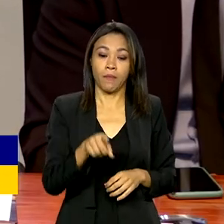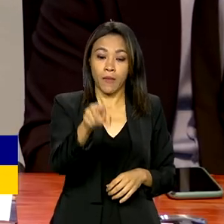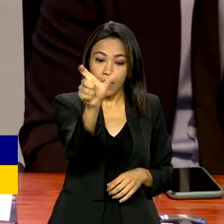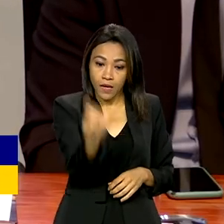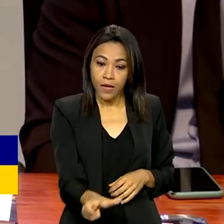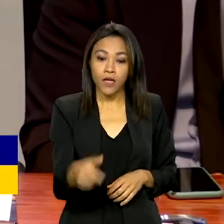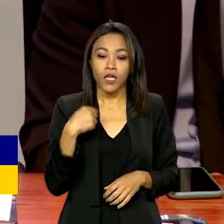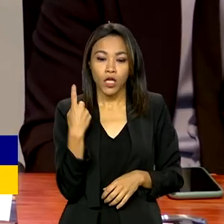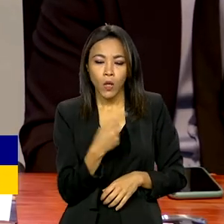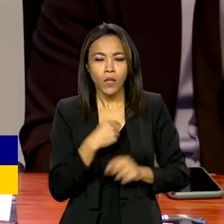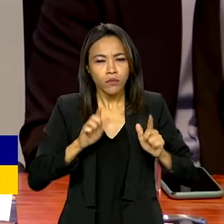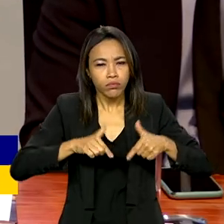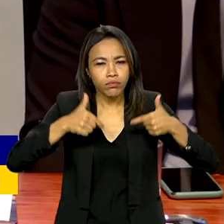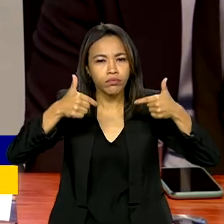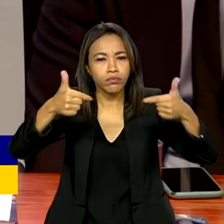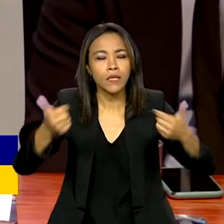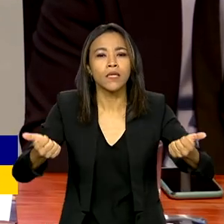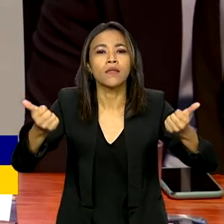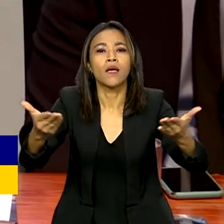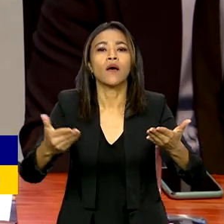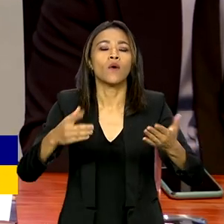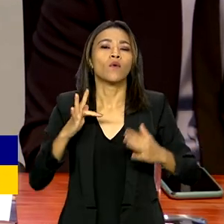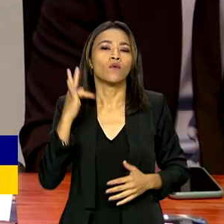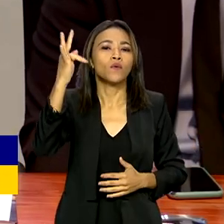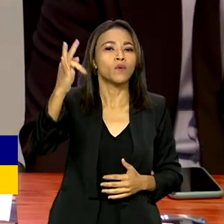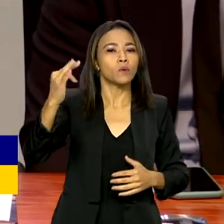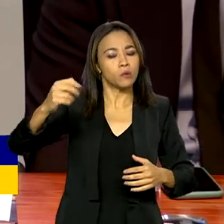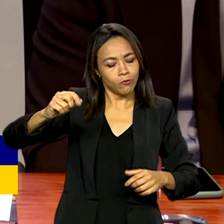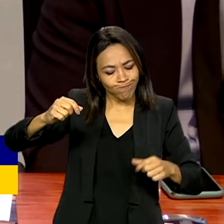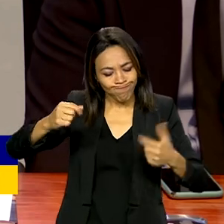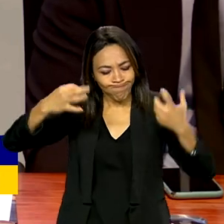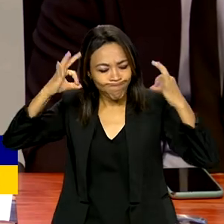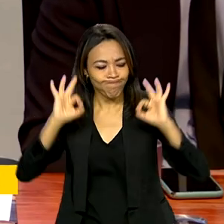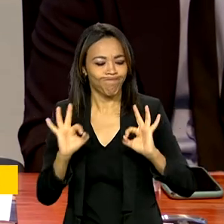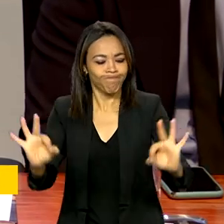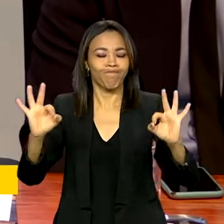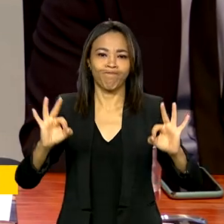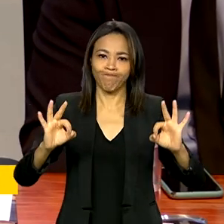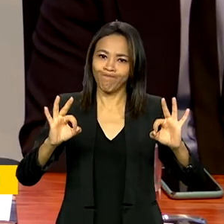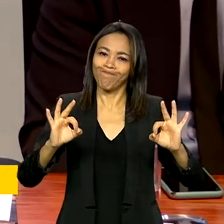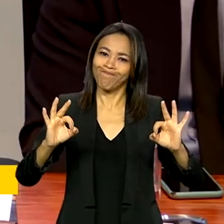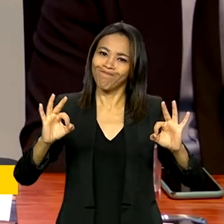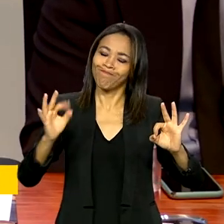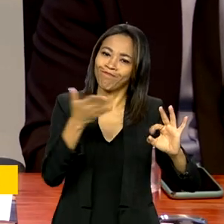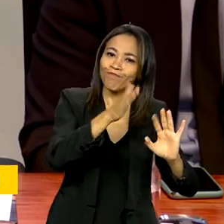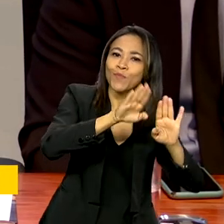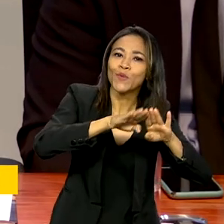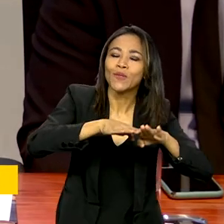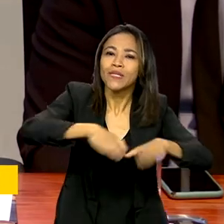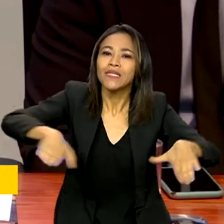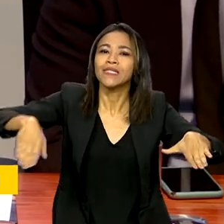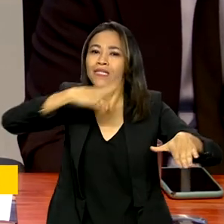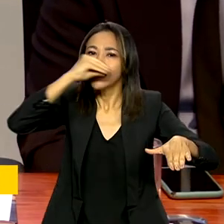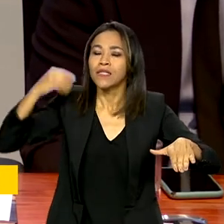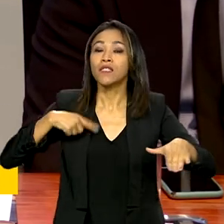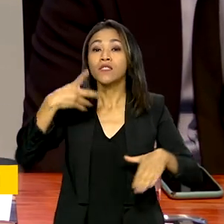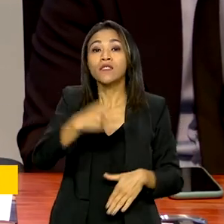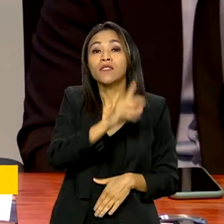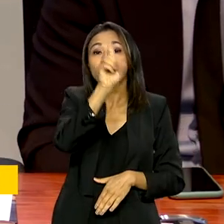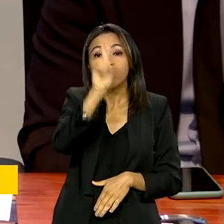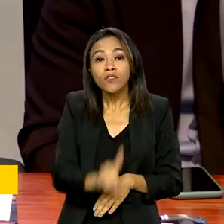a diferença e garantir um futuro digno e promissor para os nossos menores, onde seus direitos sejam respeitados e